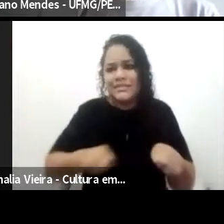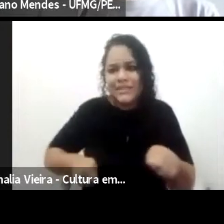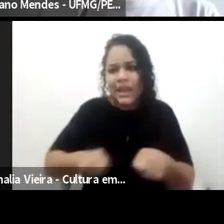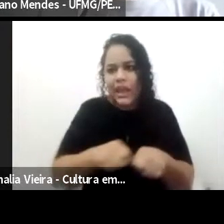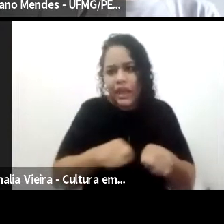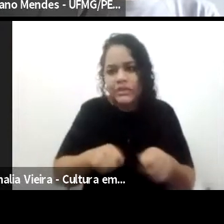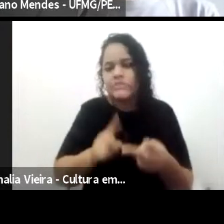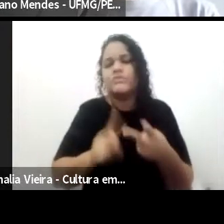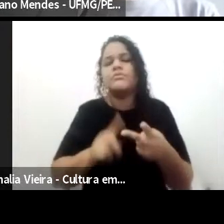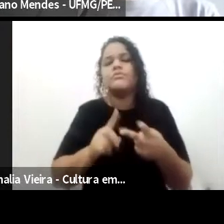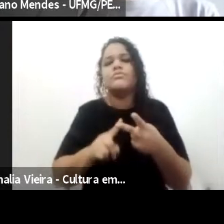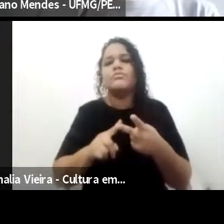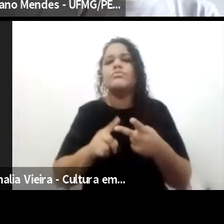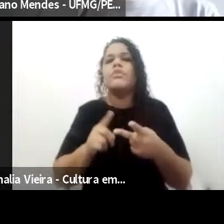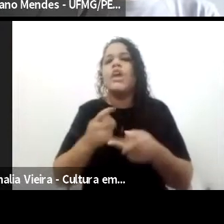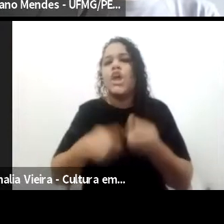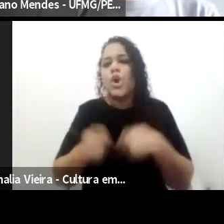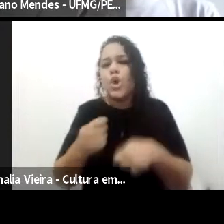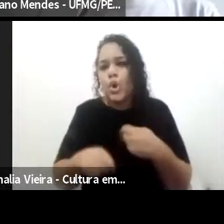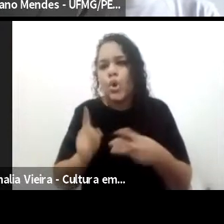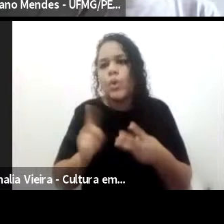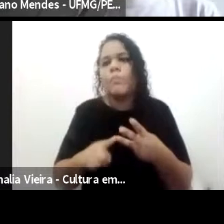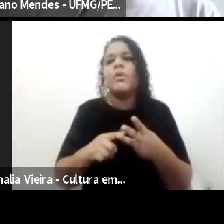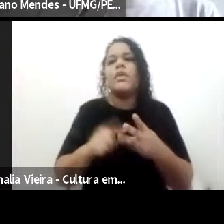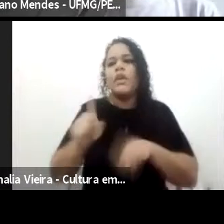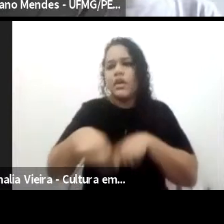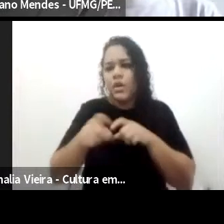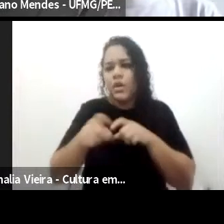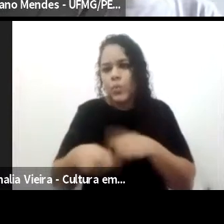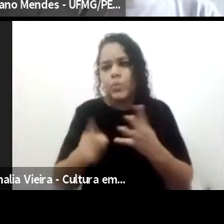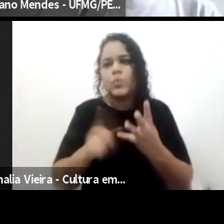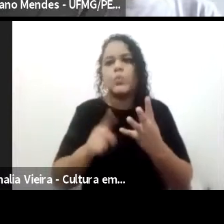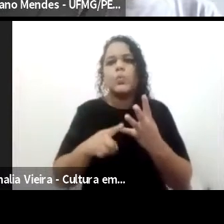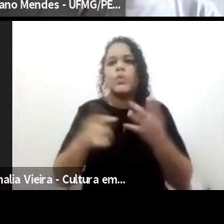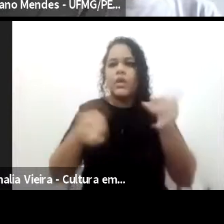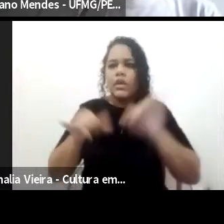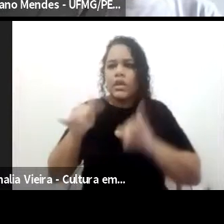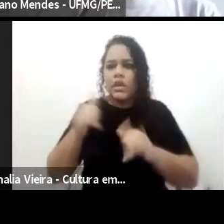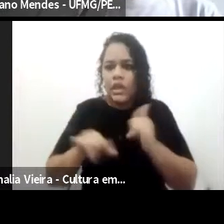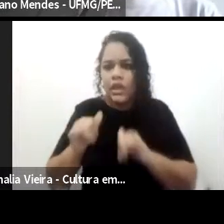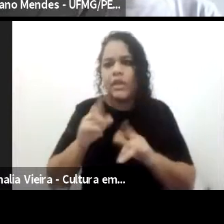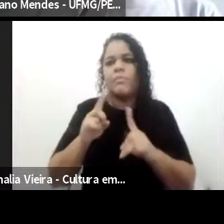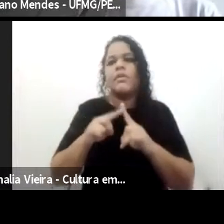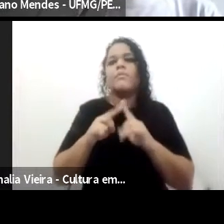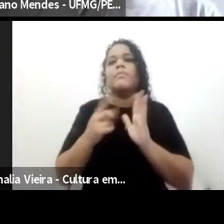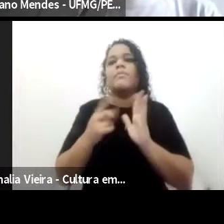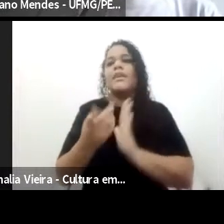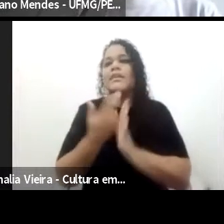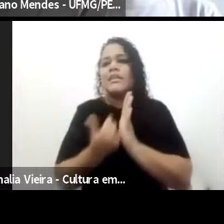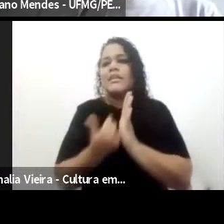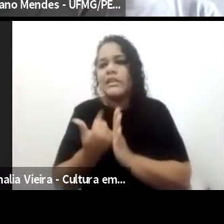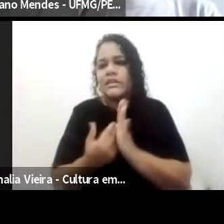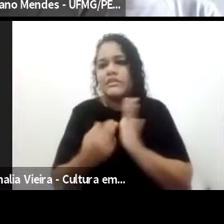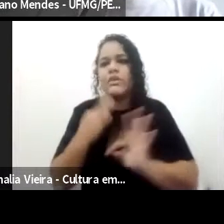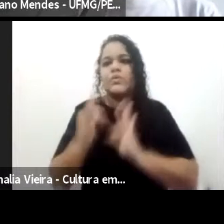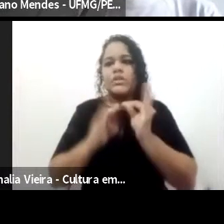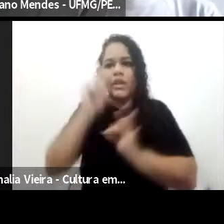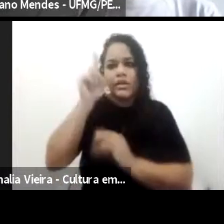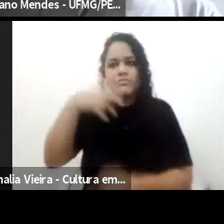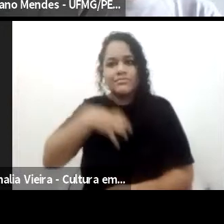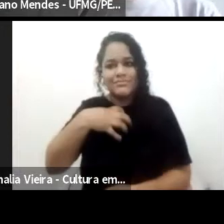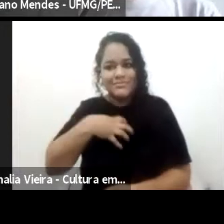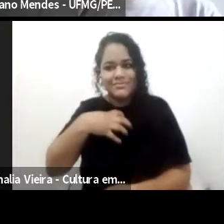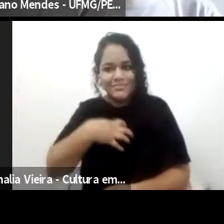economia, agricultura, química, desenho técnico na Bahia. Não podemos deixar de pensar a escola de